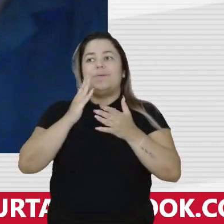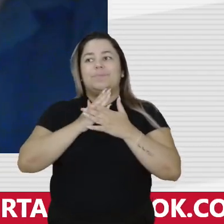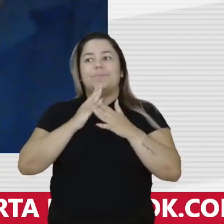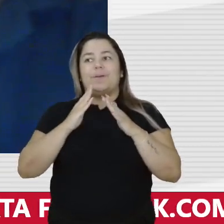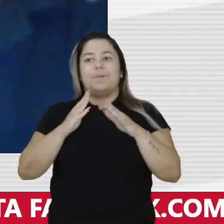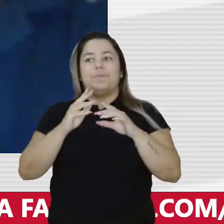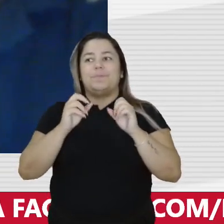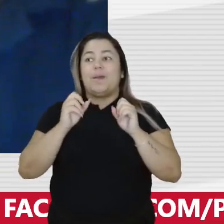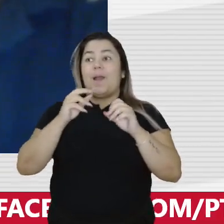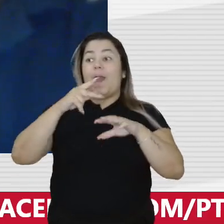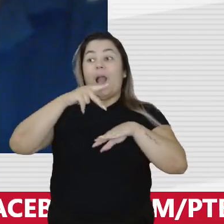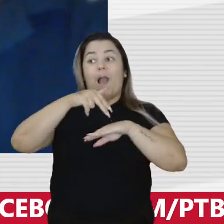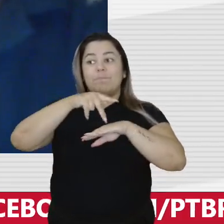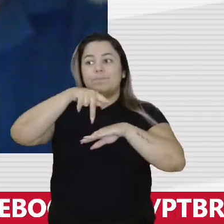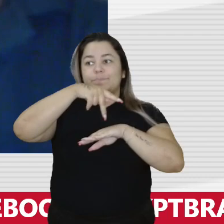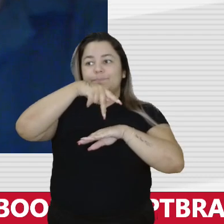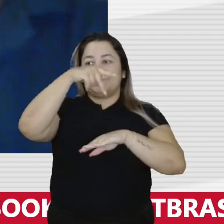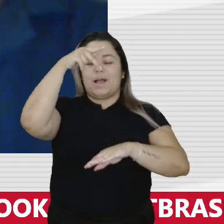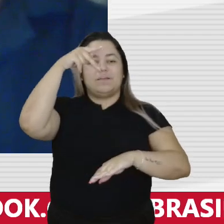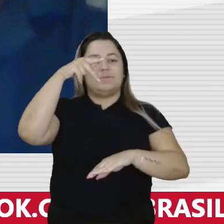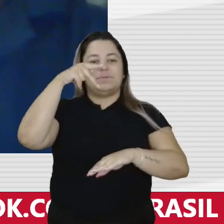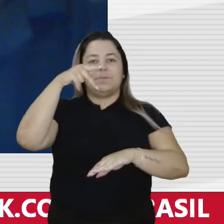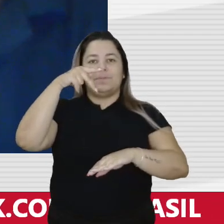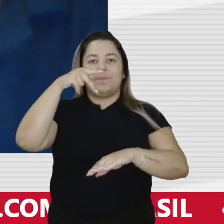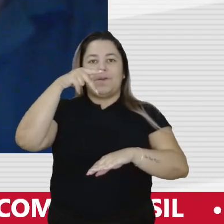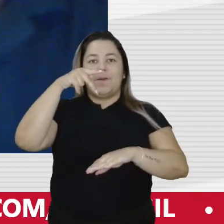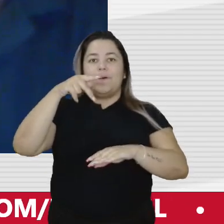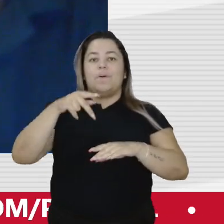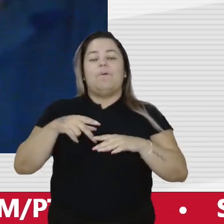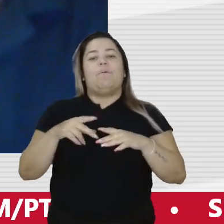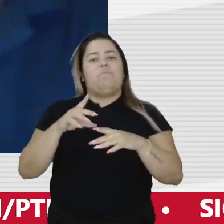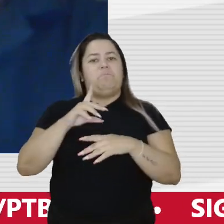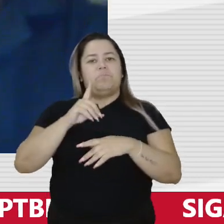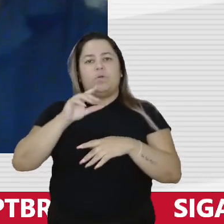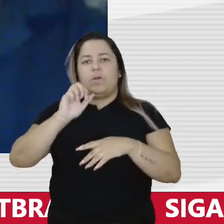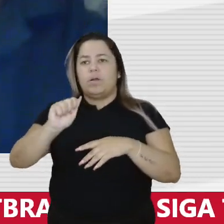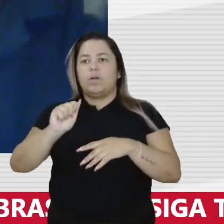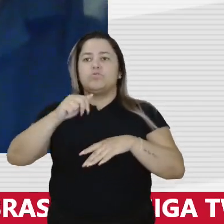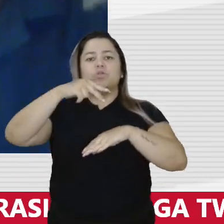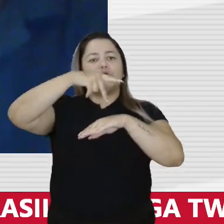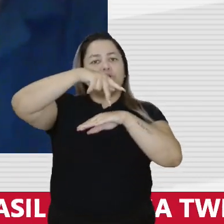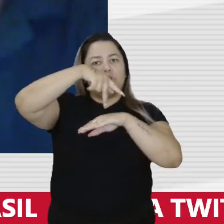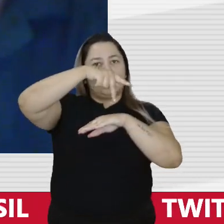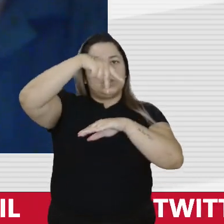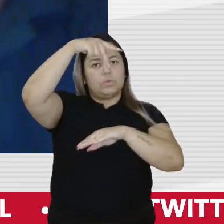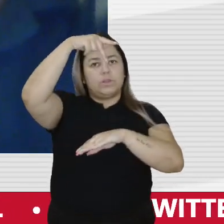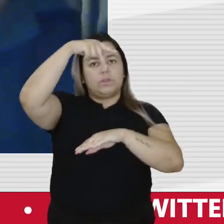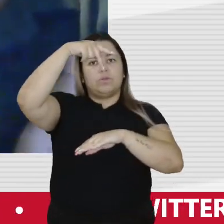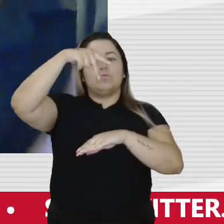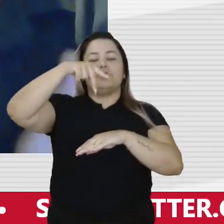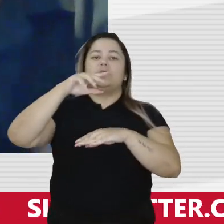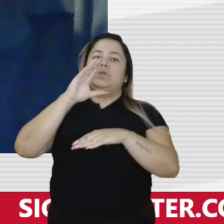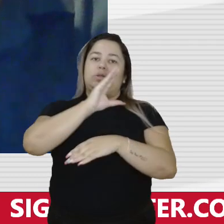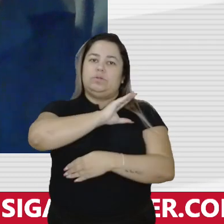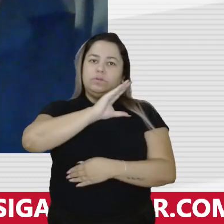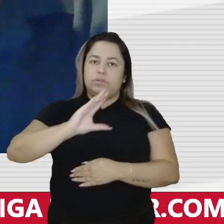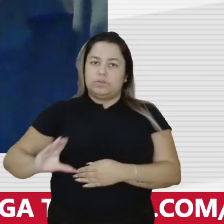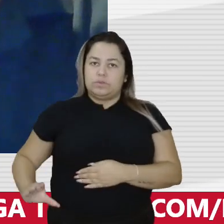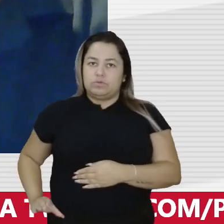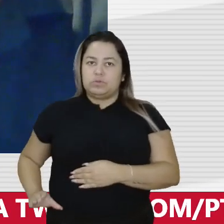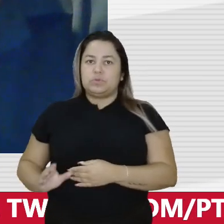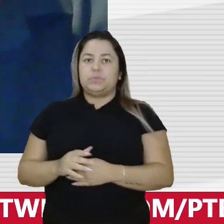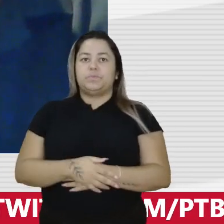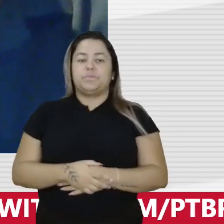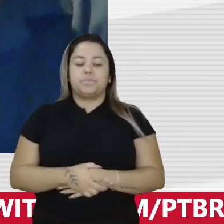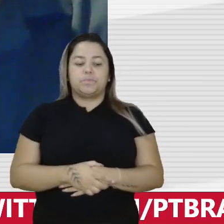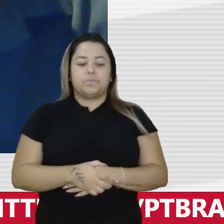a Páscoa, uma data religiosa, de ressurreição de Cristo, eu queria lembrar que um